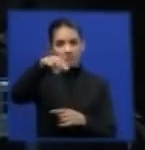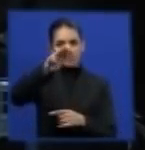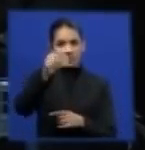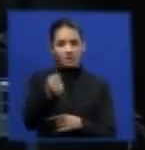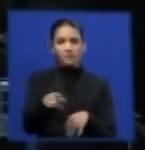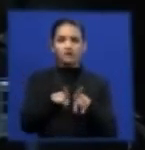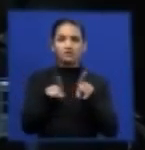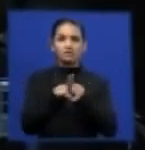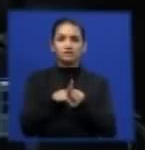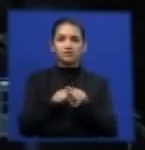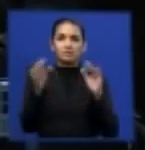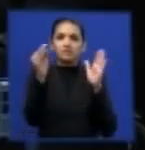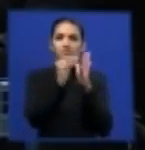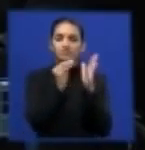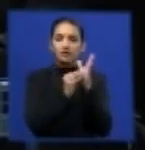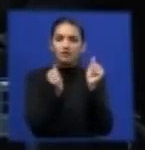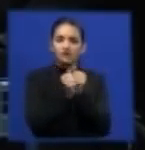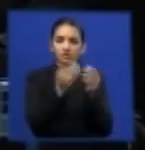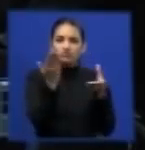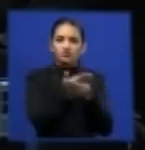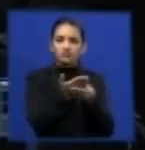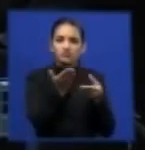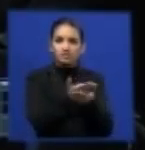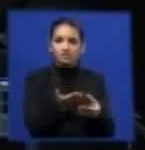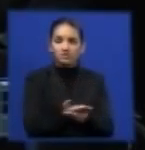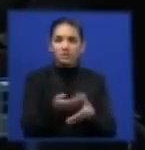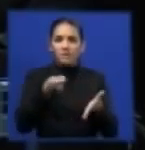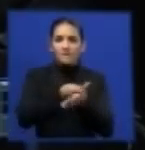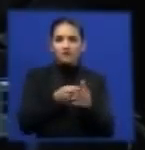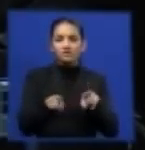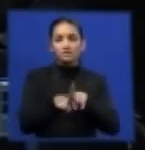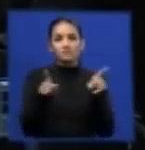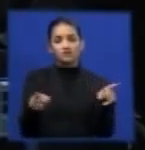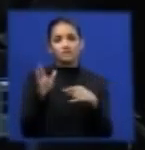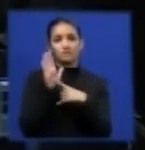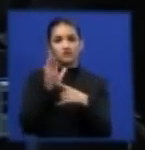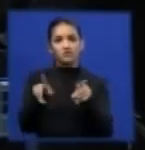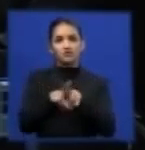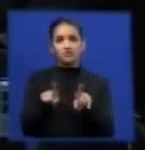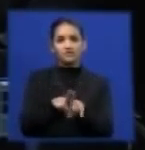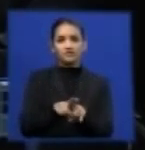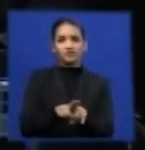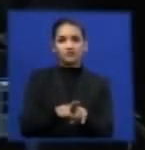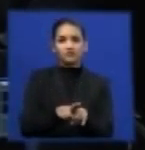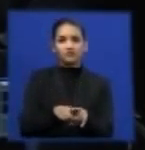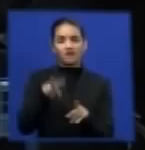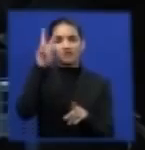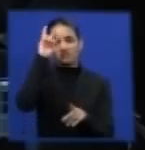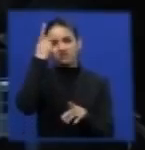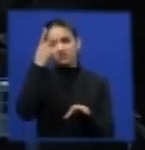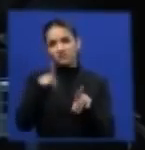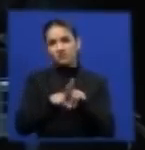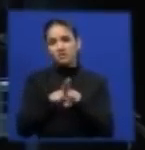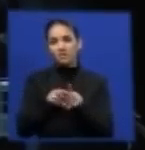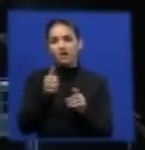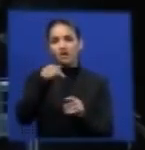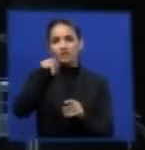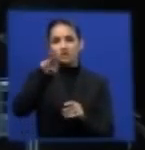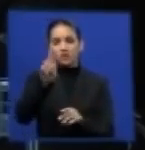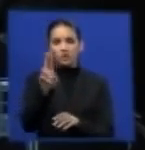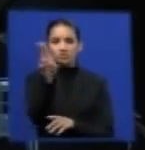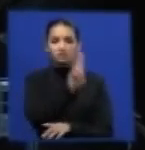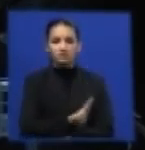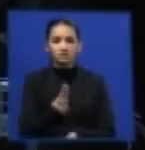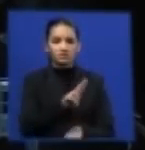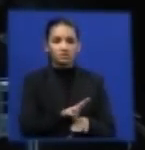autos, apenas enfatizar que, ao contrário do memorial utilizado pela AGU, que pegou uma